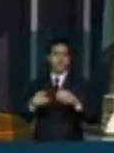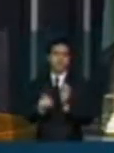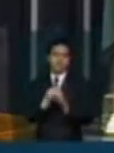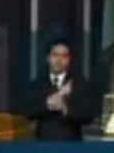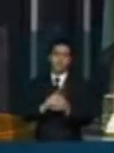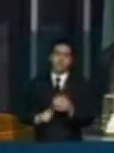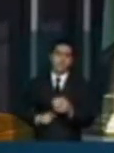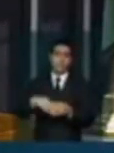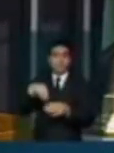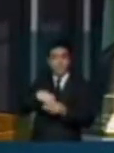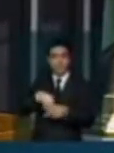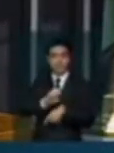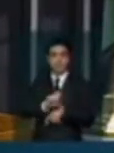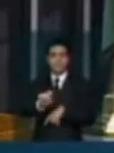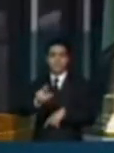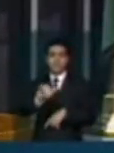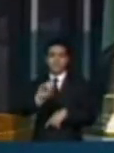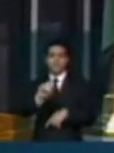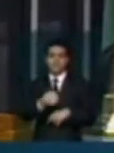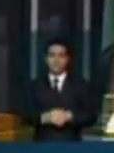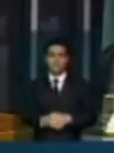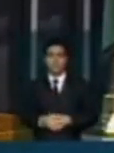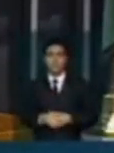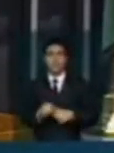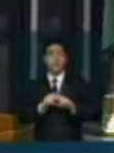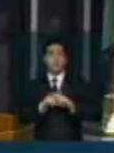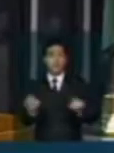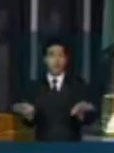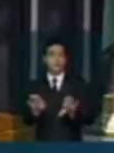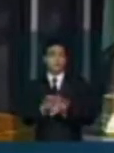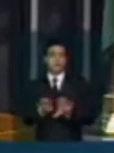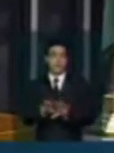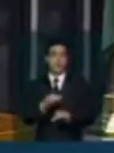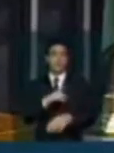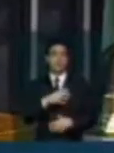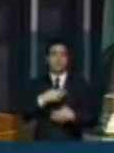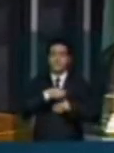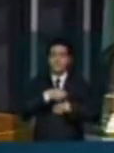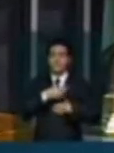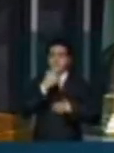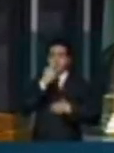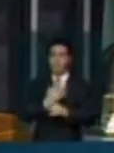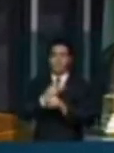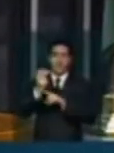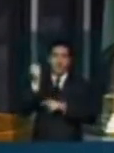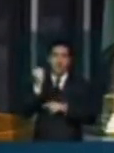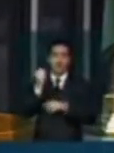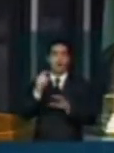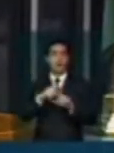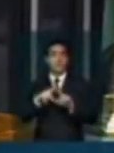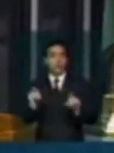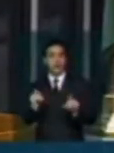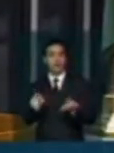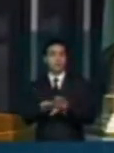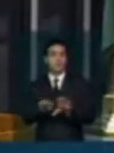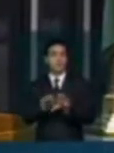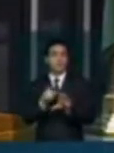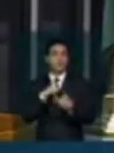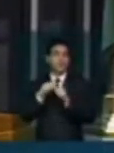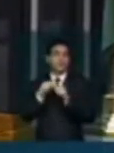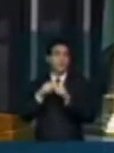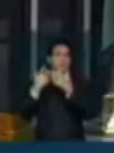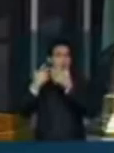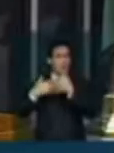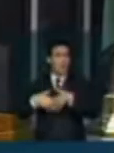do estado do Rio de Janeiro. Mas saio também com um sentimento de vitória, mas também com uma grande reflexão que eu